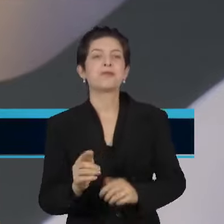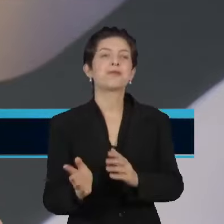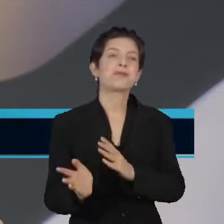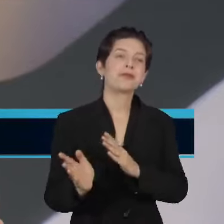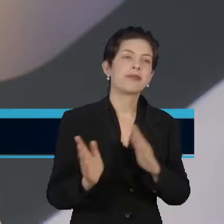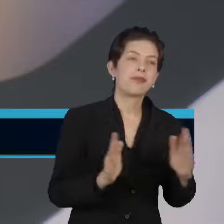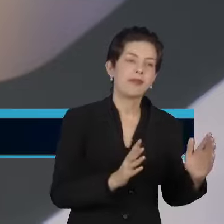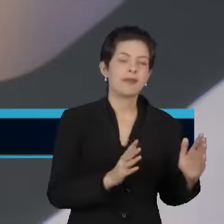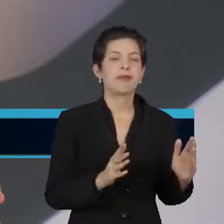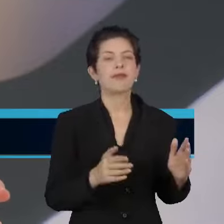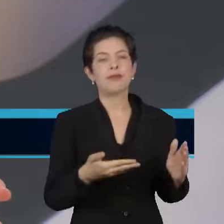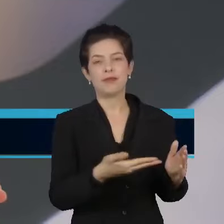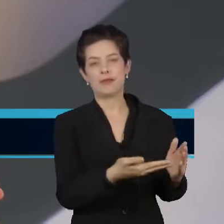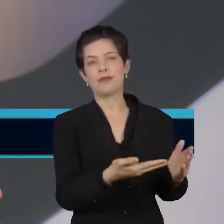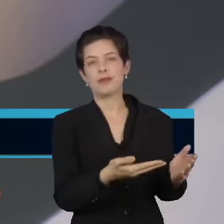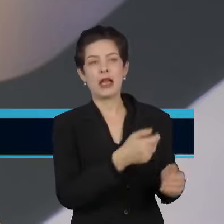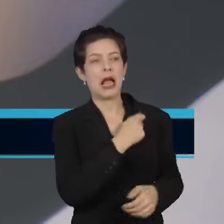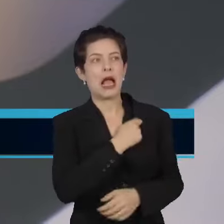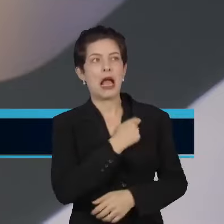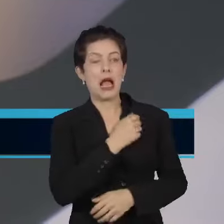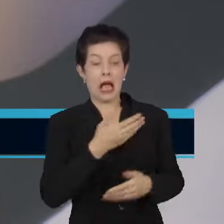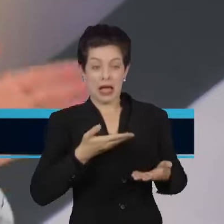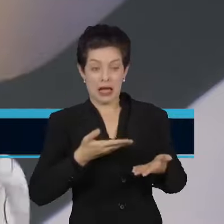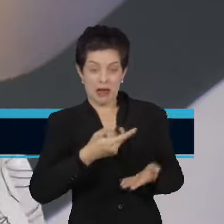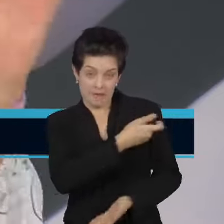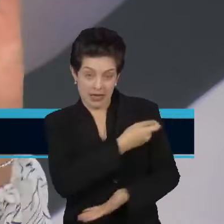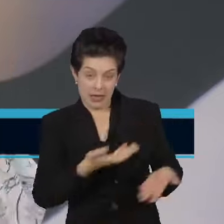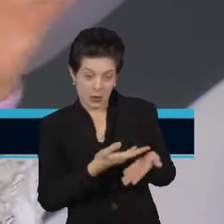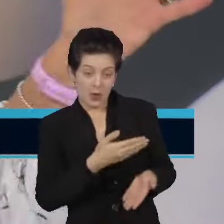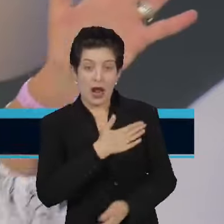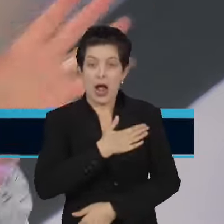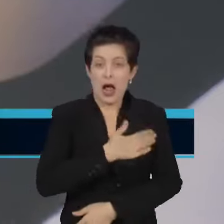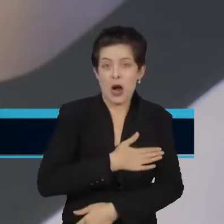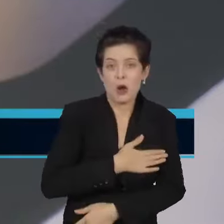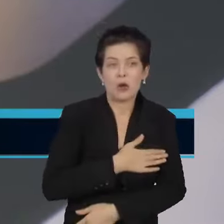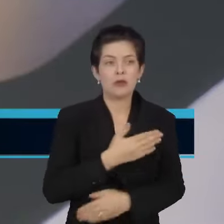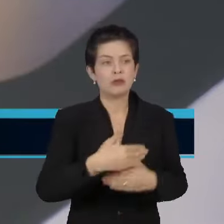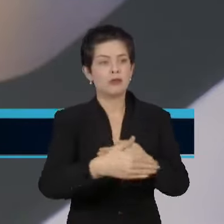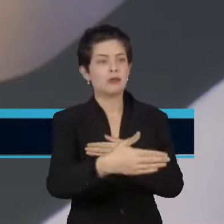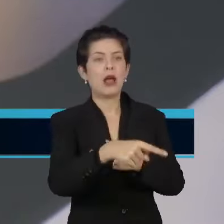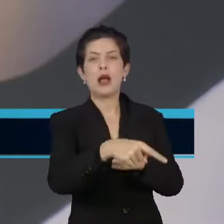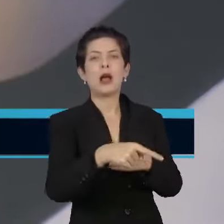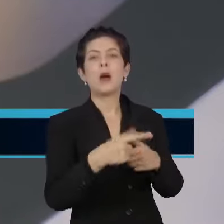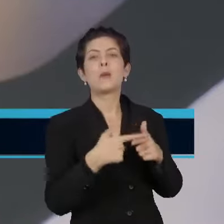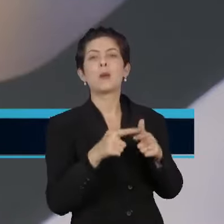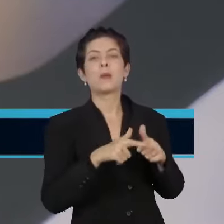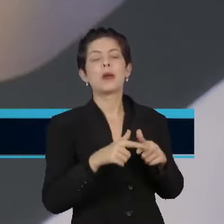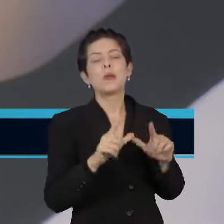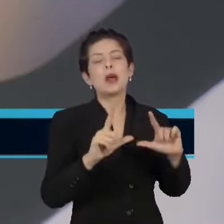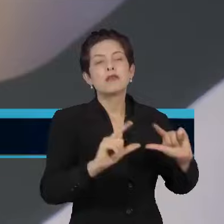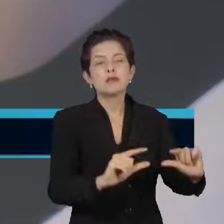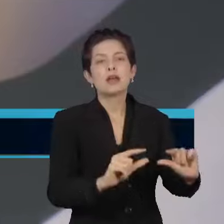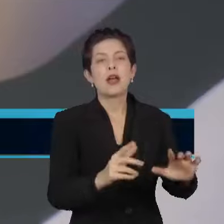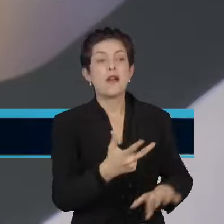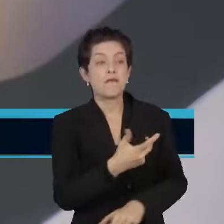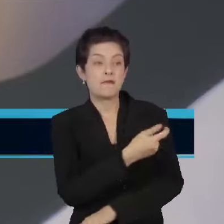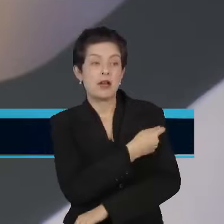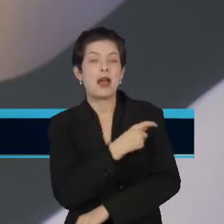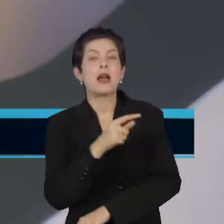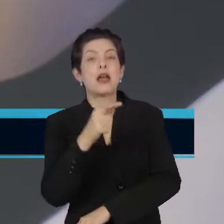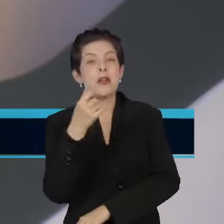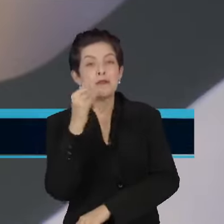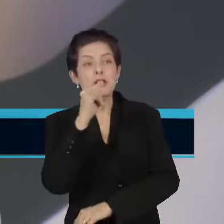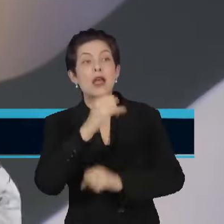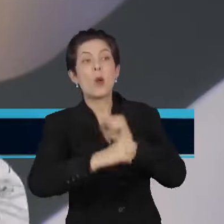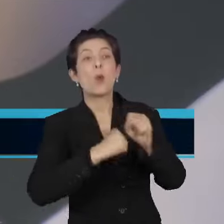dose dela, praticamente vai ser em agosto, e em agosto a gente, praticamente o surto já acabou, então a vacinação seria uma prevenção